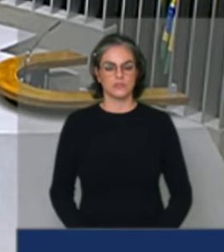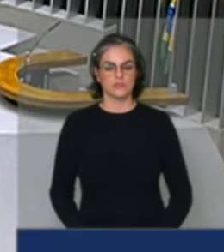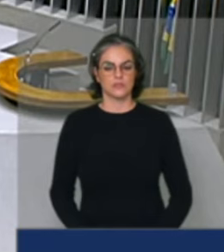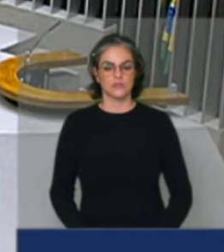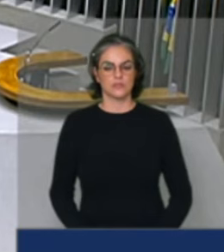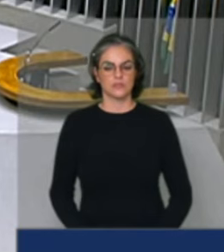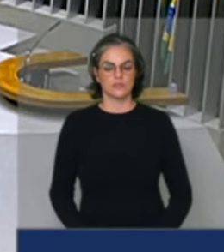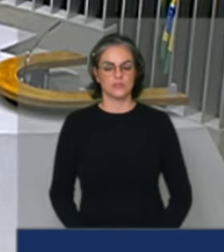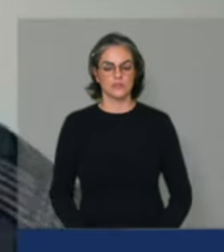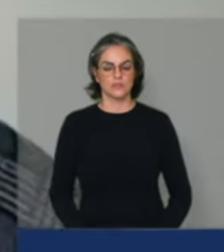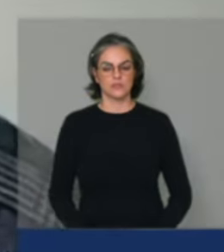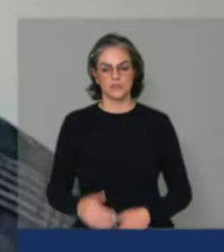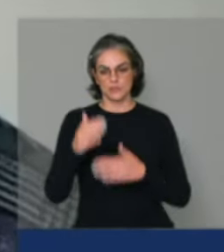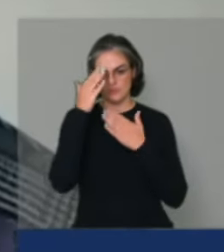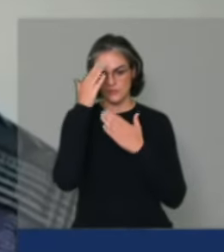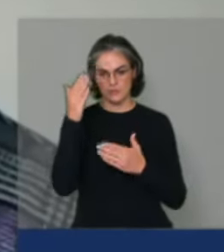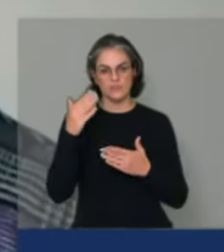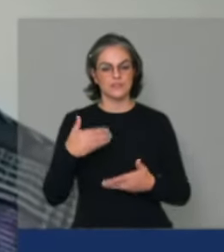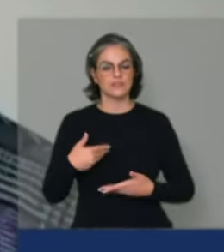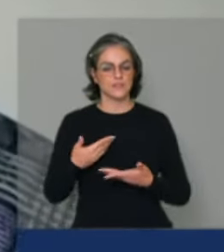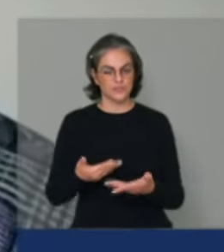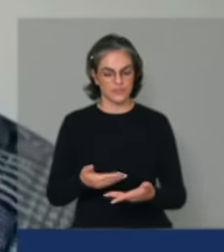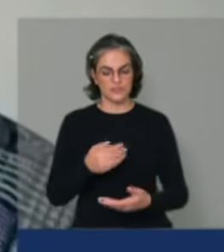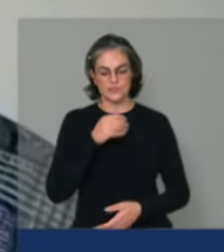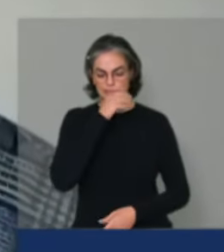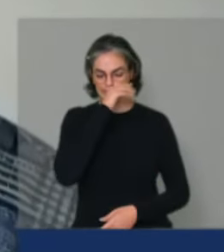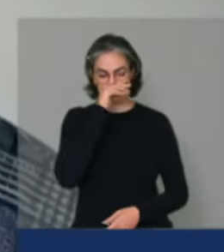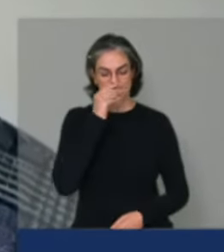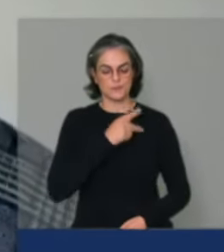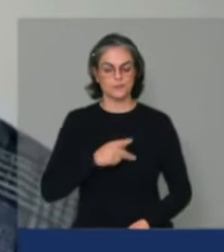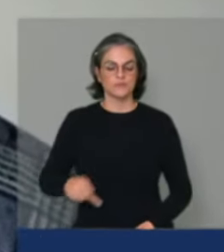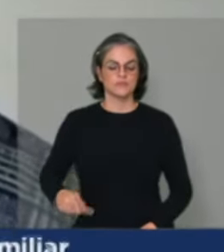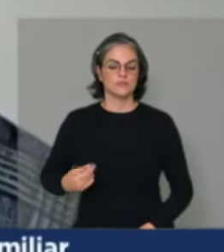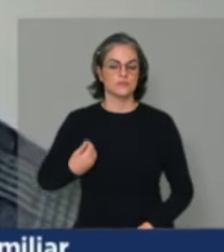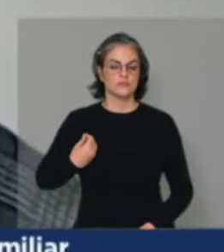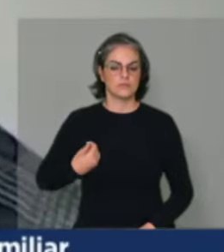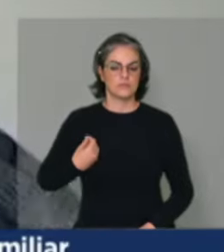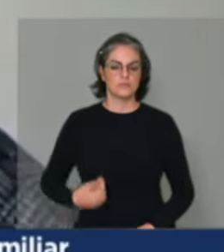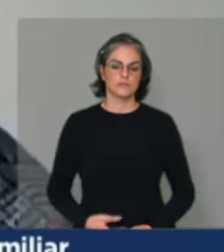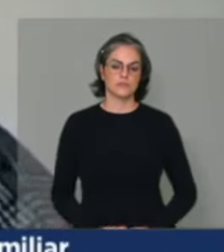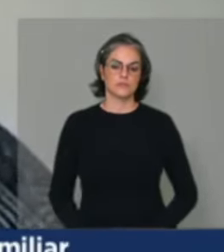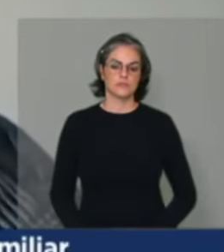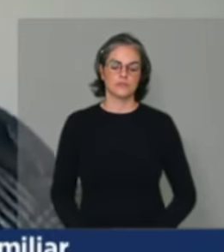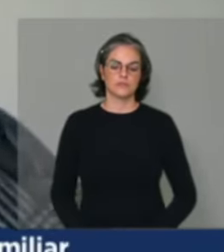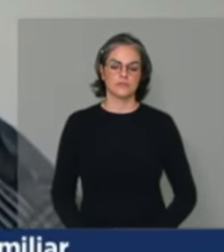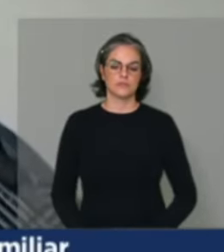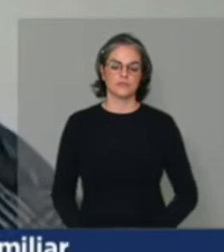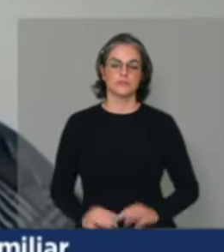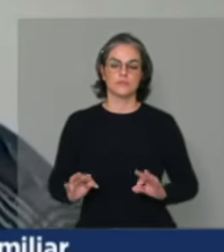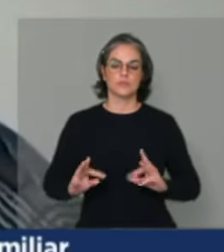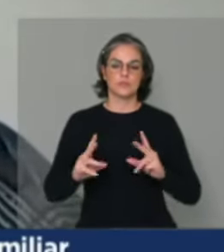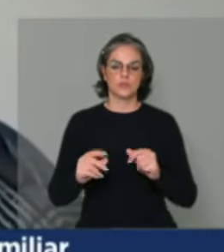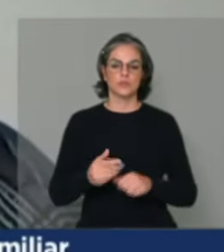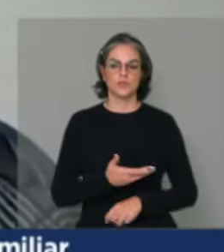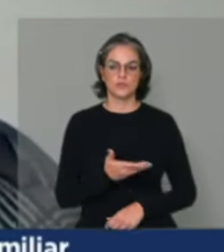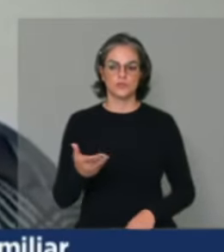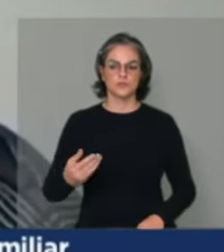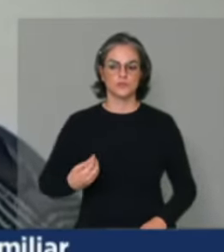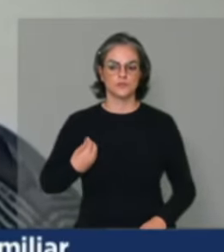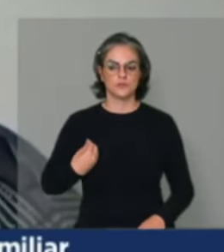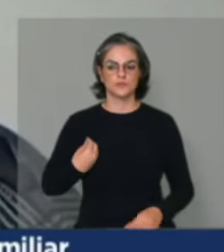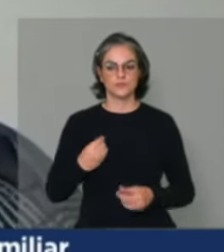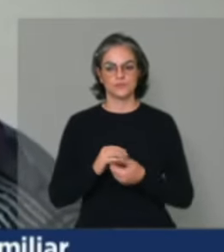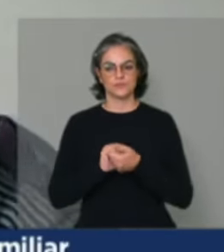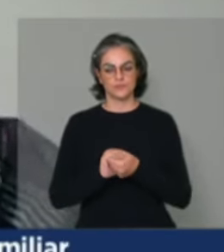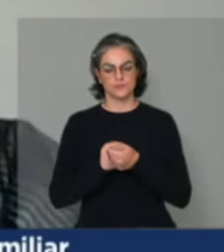Primeiramente, agradecer o convite ao nosso presidente da sessão. A gente salva todos os parlamentares aqui presentes e, em